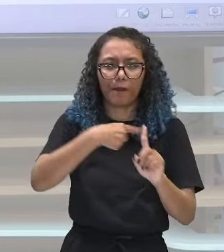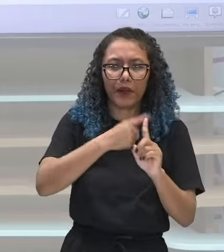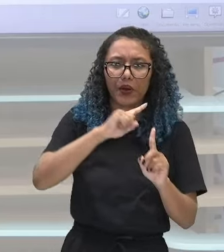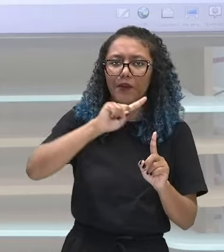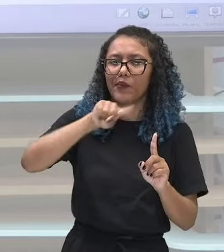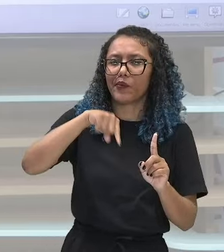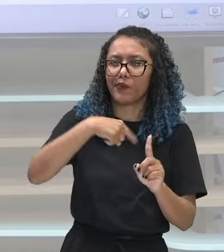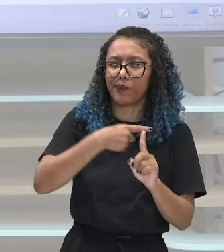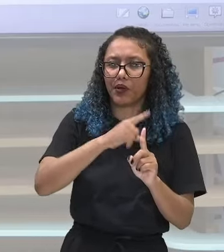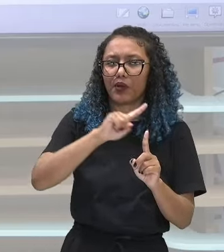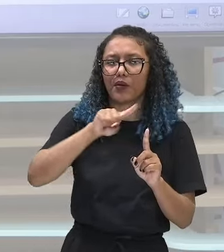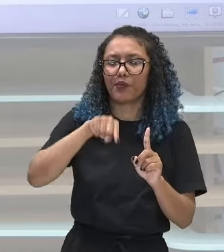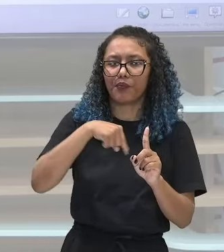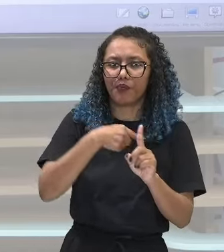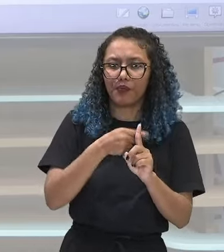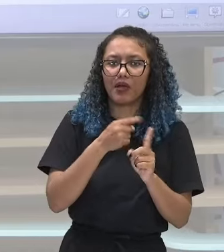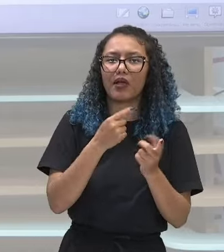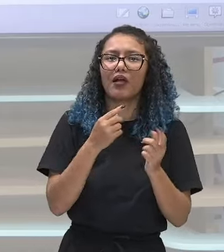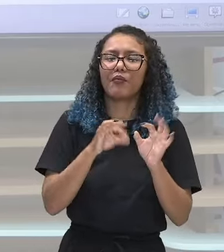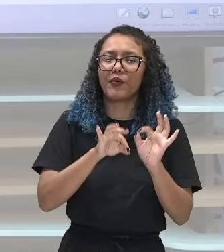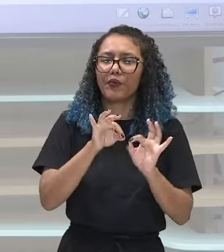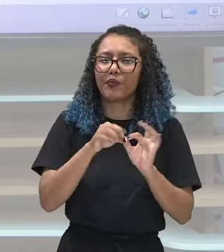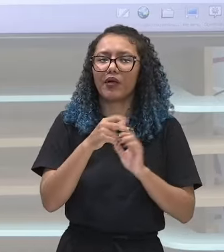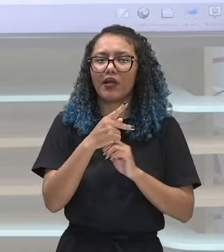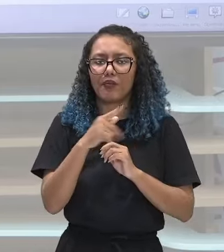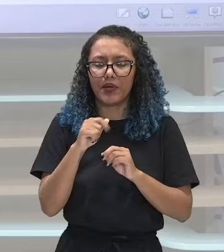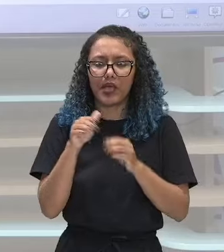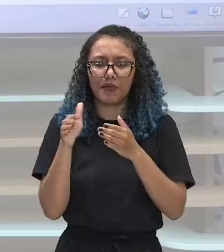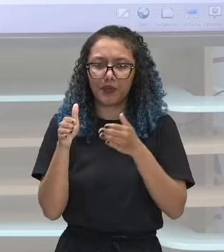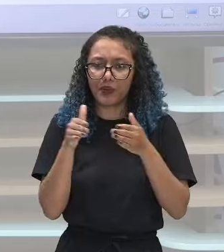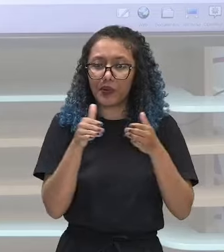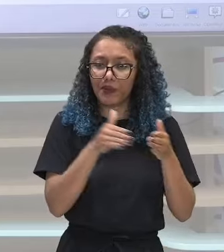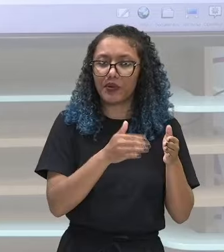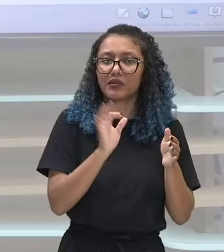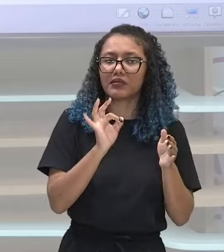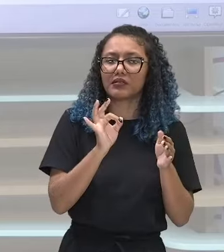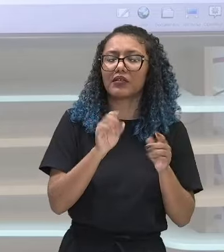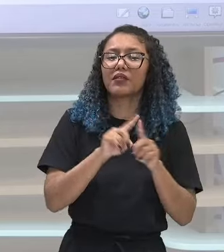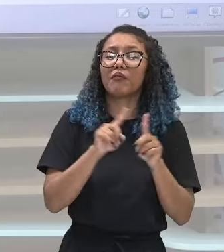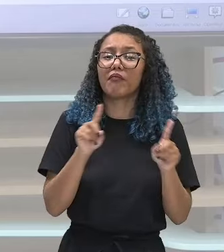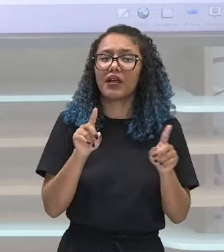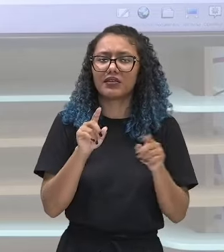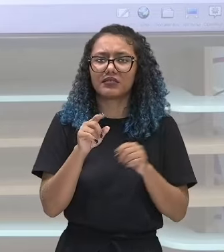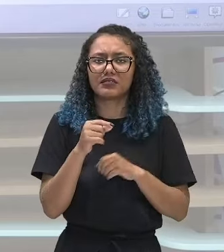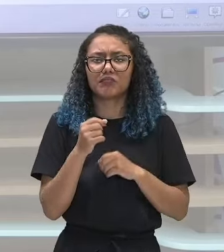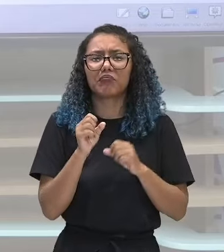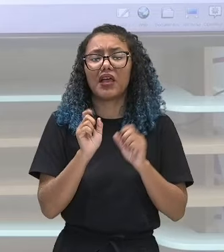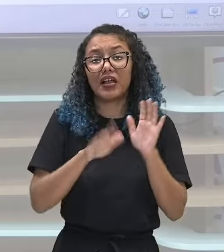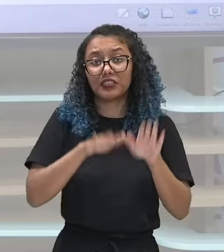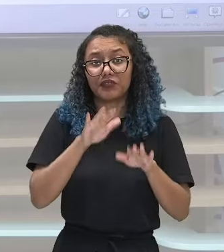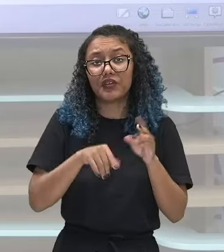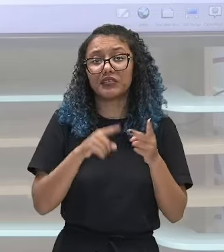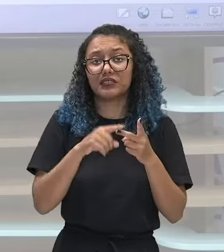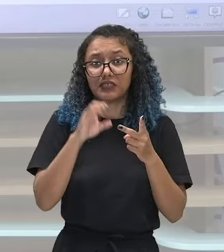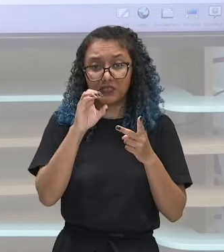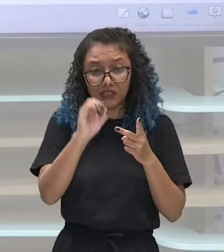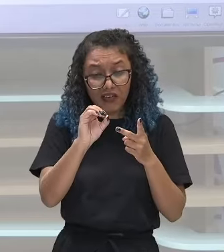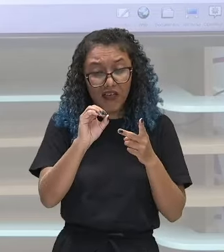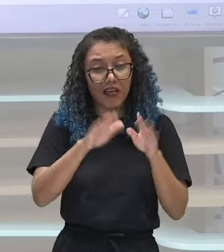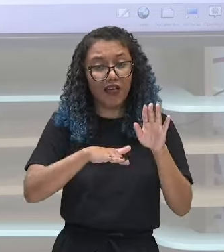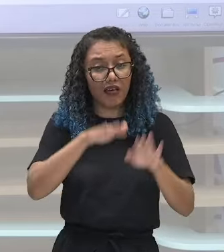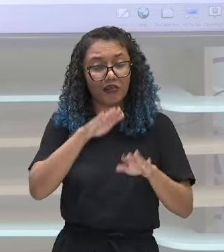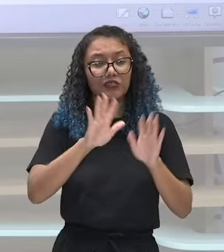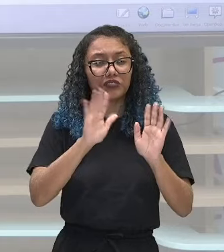para construir o restante da sequência, o restante da PA. Mas, a razão, ela pode ser zero também, como a gente viu no